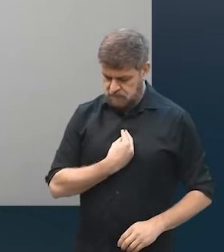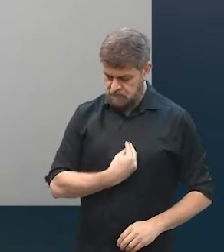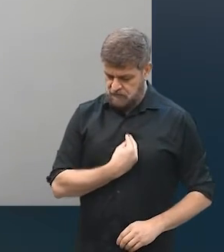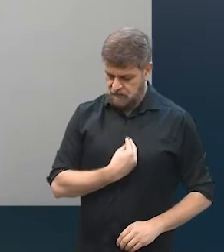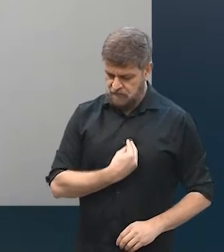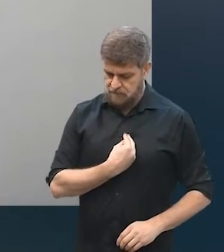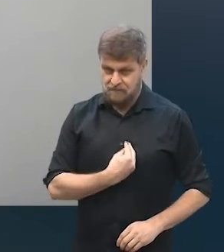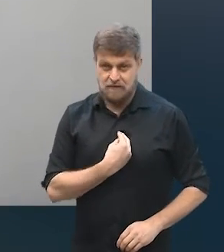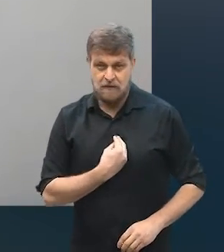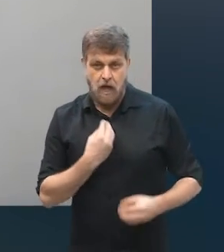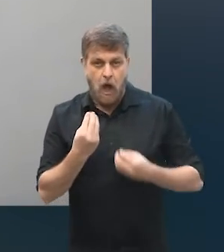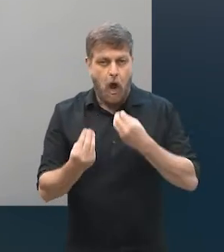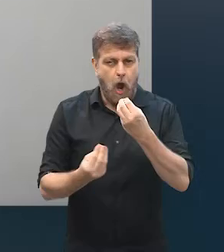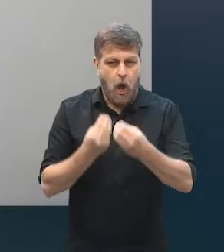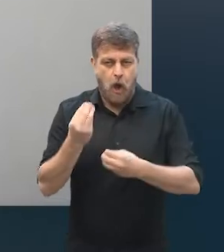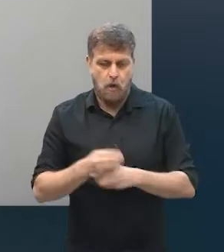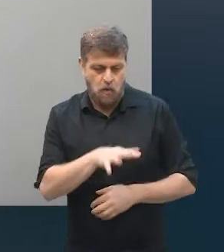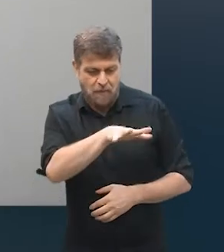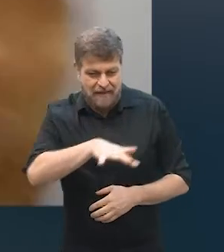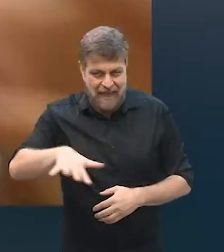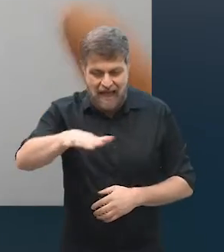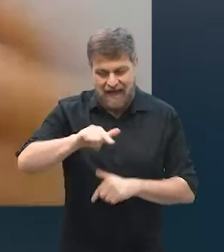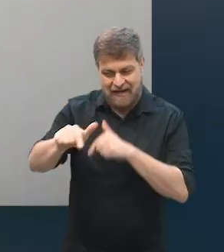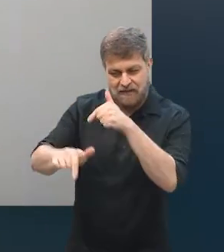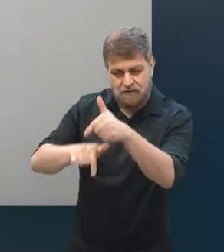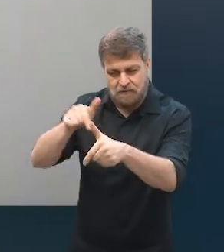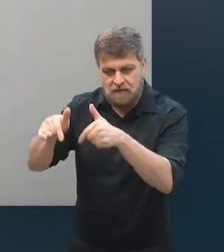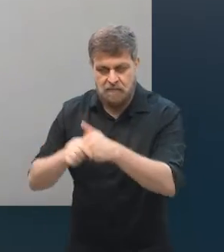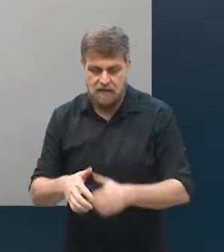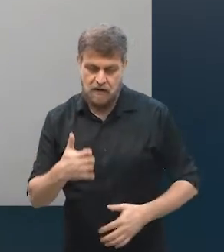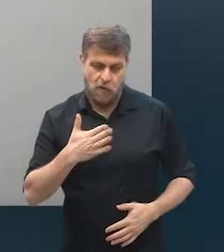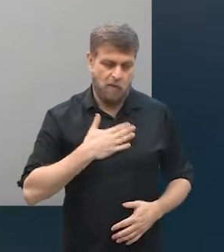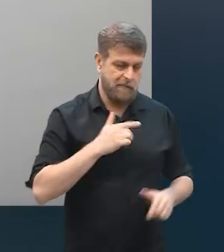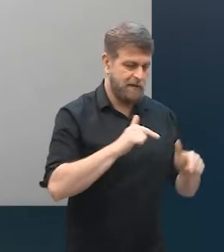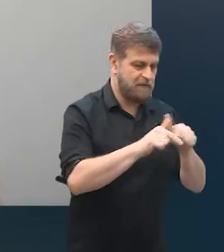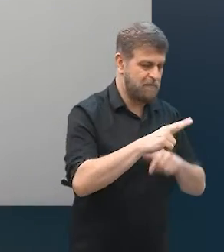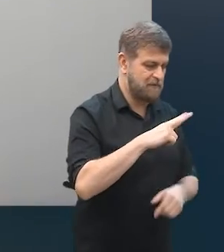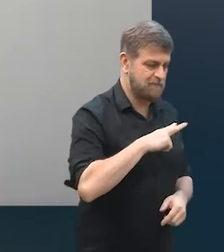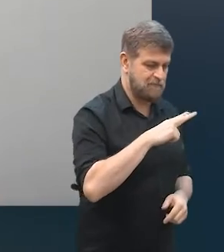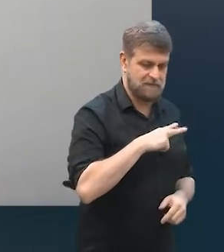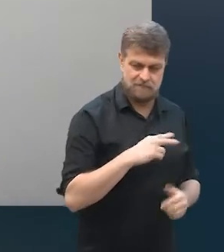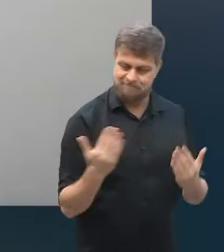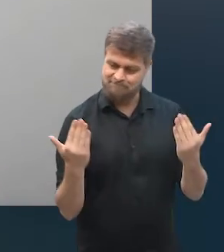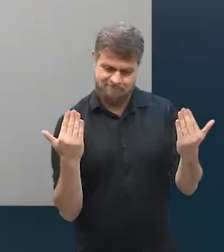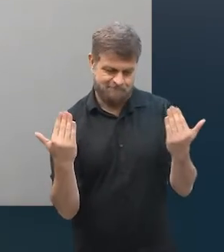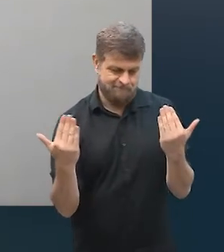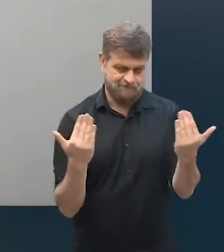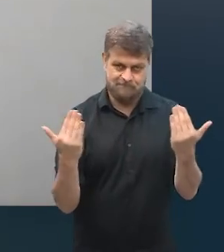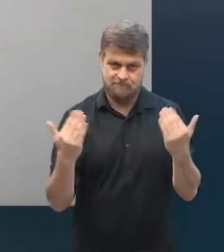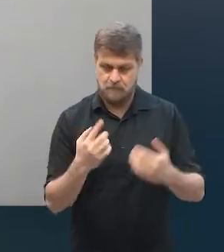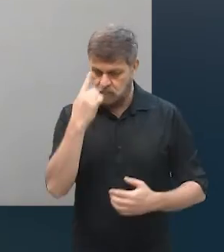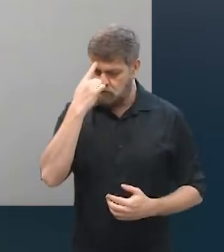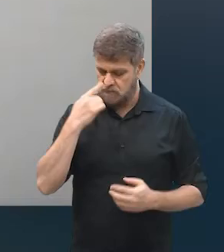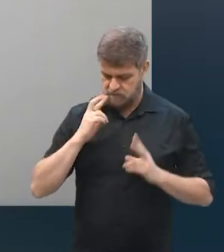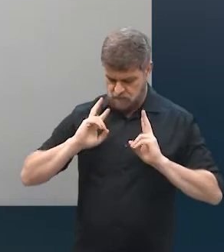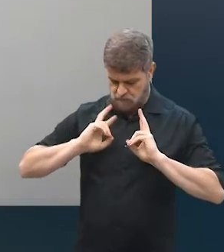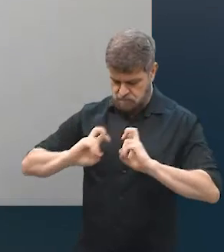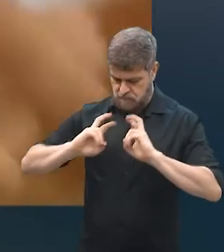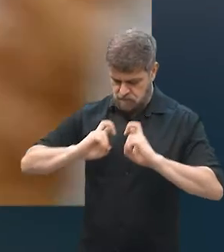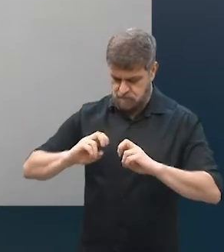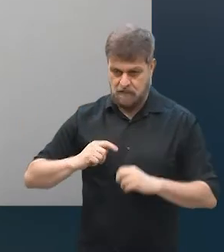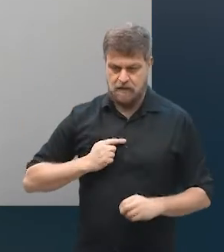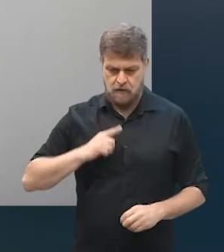essa realidade, na atividade seletista, do negócio próprio, olhar para dentro, o seu perfil mais